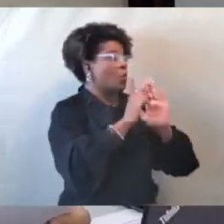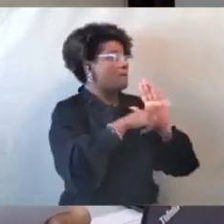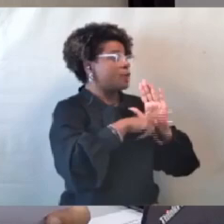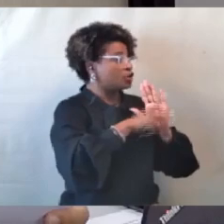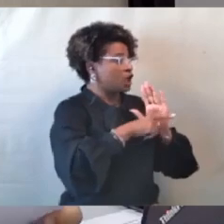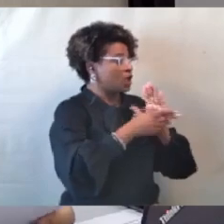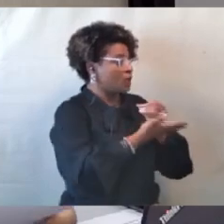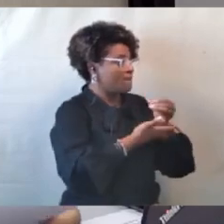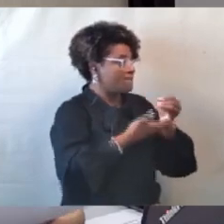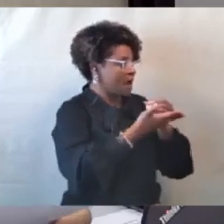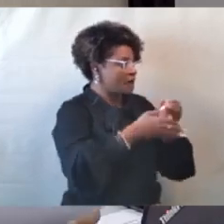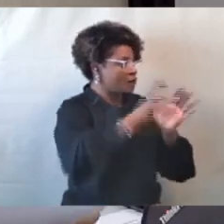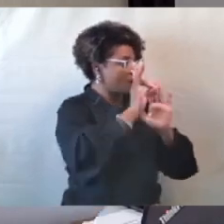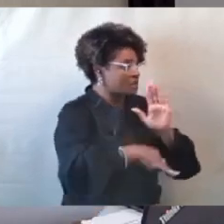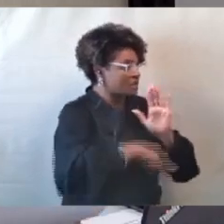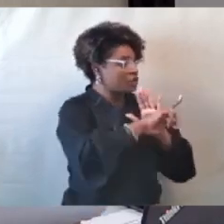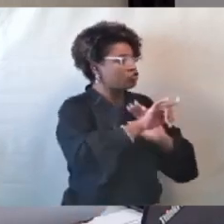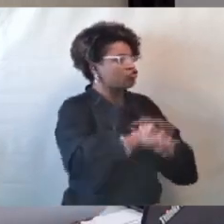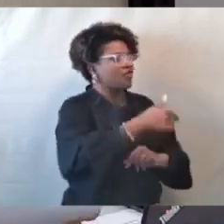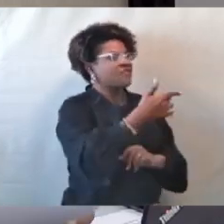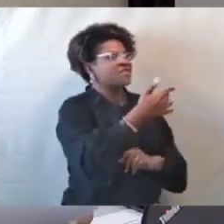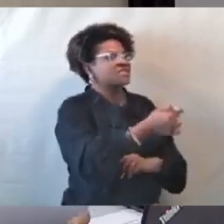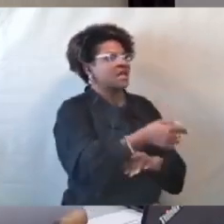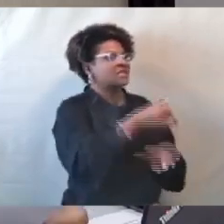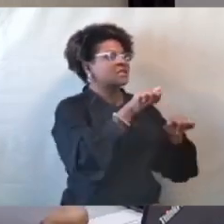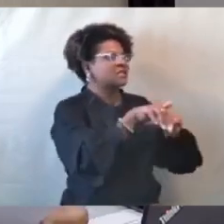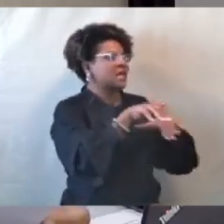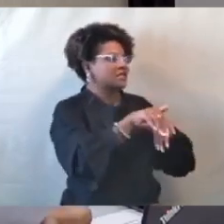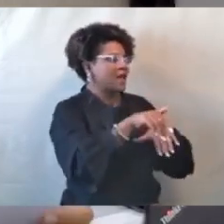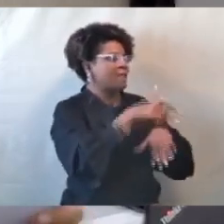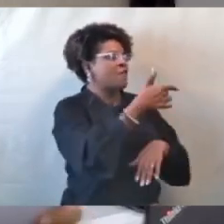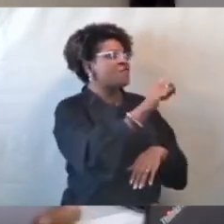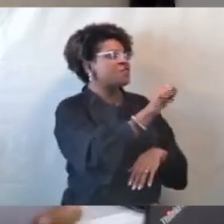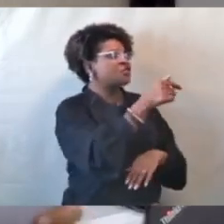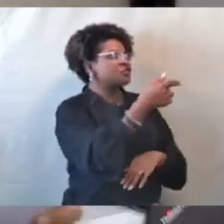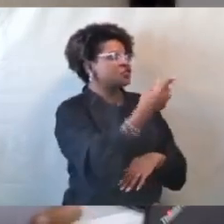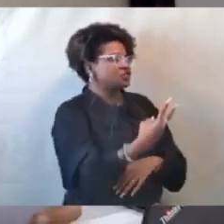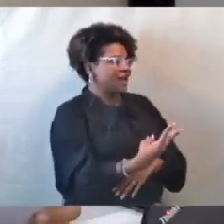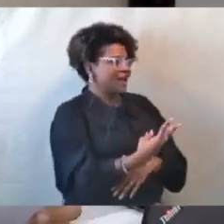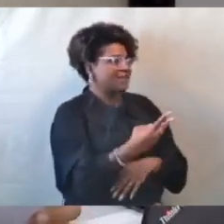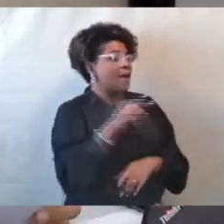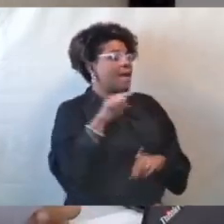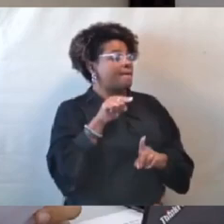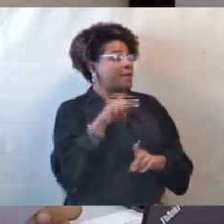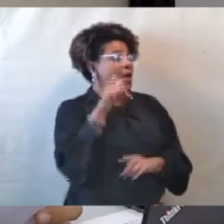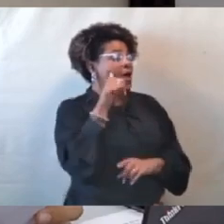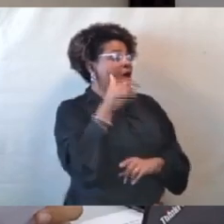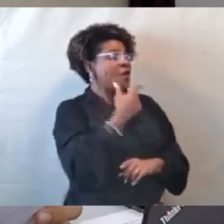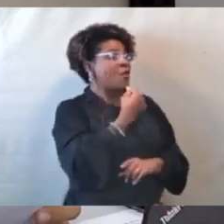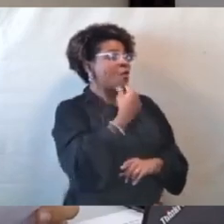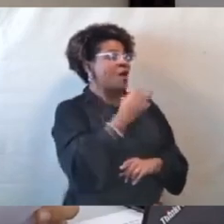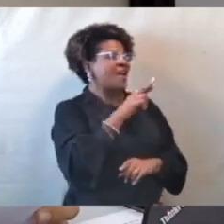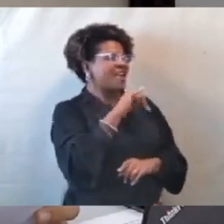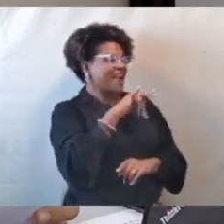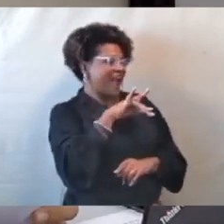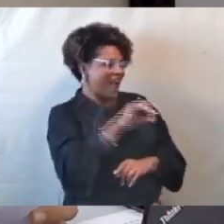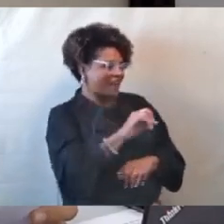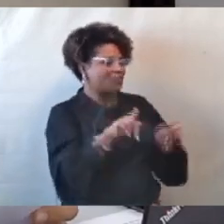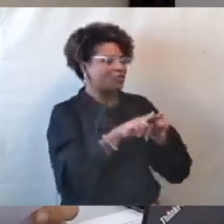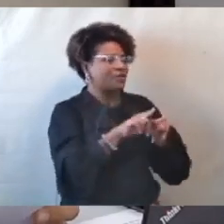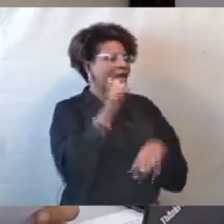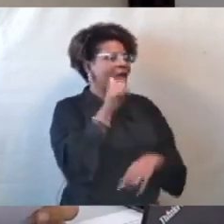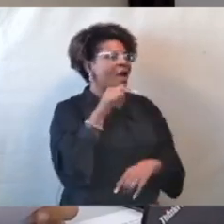27 de setembro de 2023 pelo senhor Ricardo e pela senhora Ana Paula. O valor estimado era de R$ 22